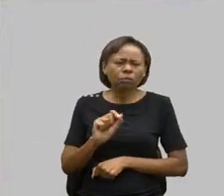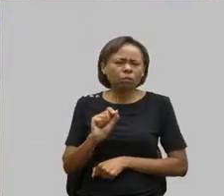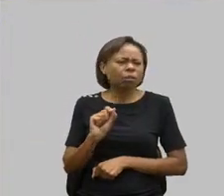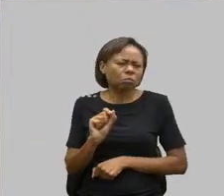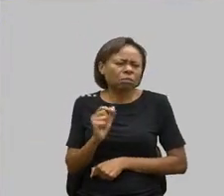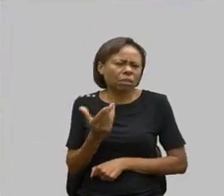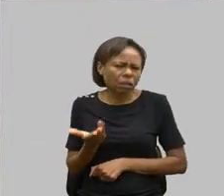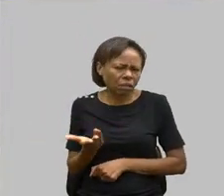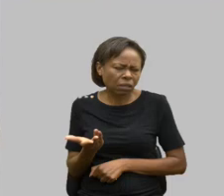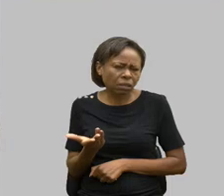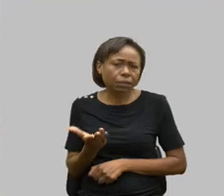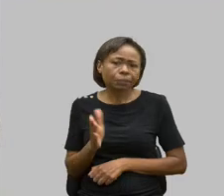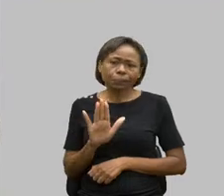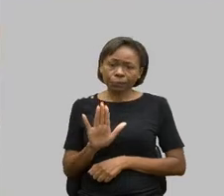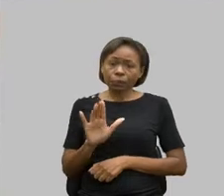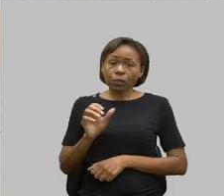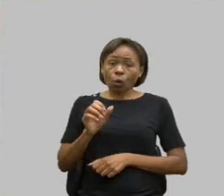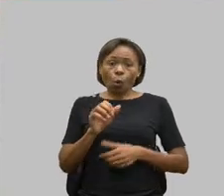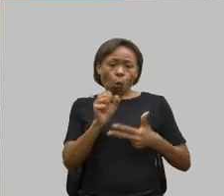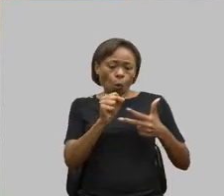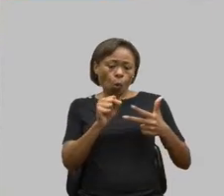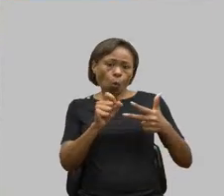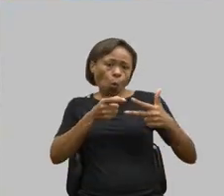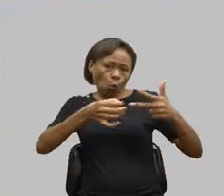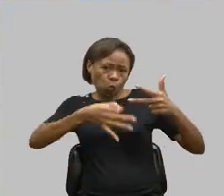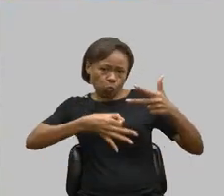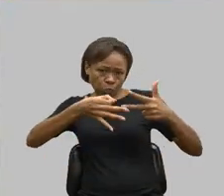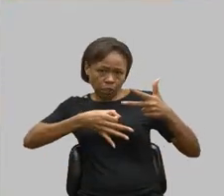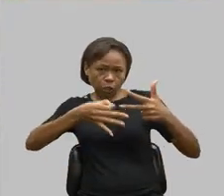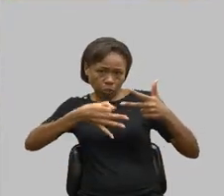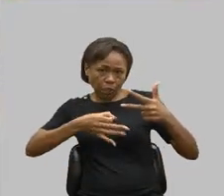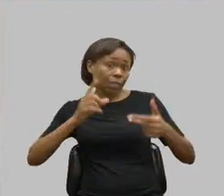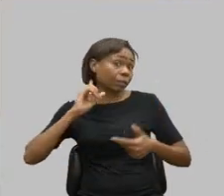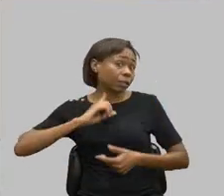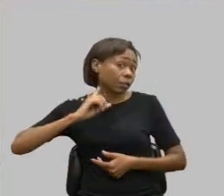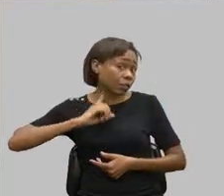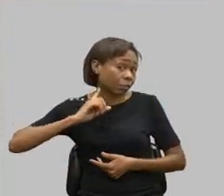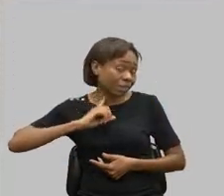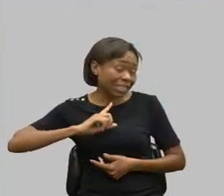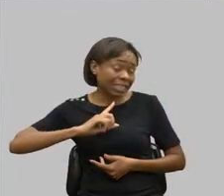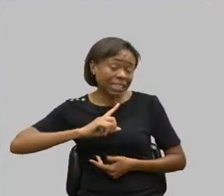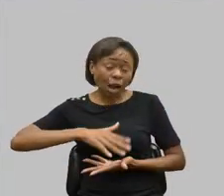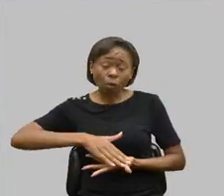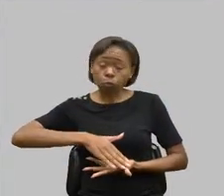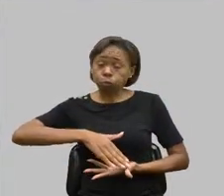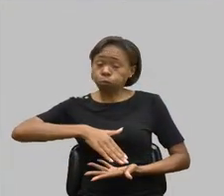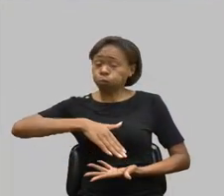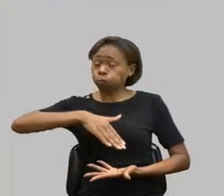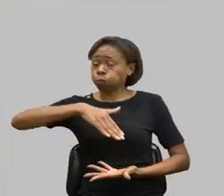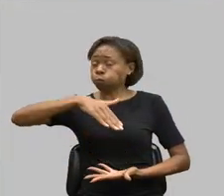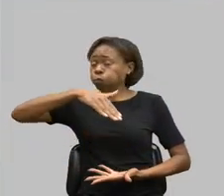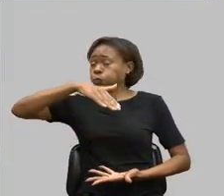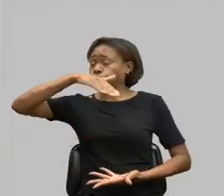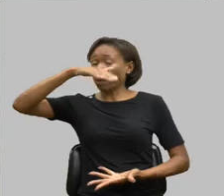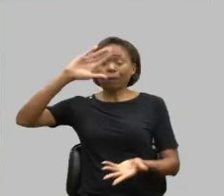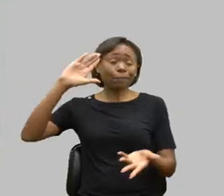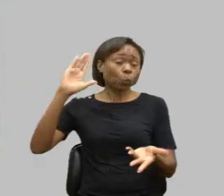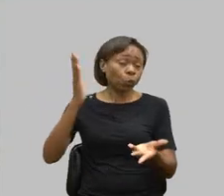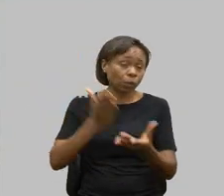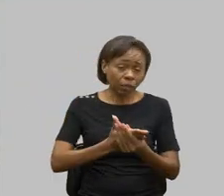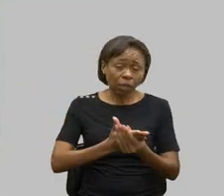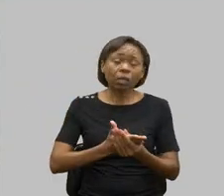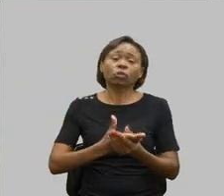tramita no poder judiciário, mineiro, uma grande quantidade de processos que envolve a necessidade